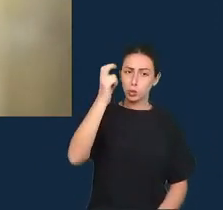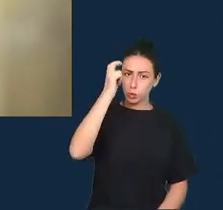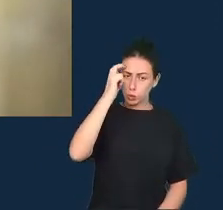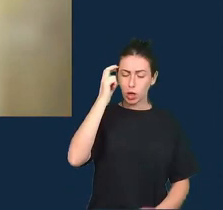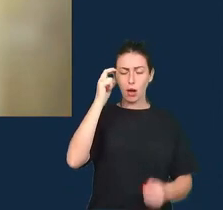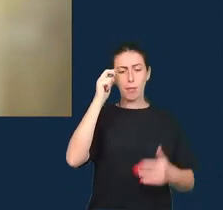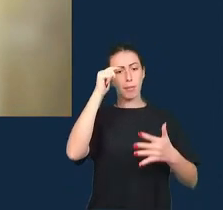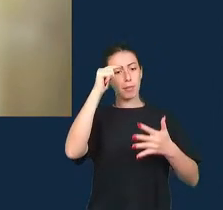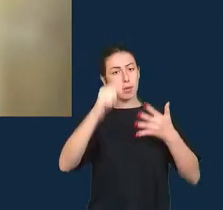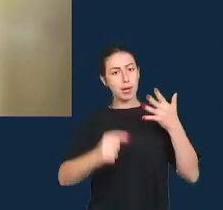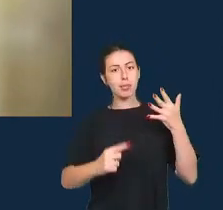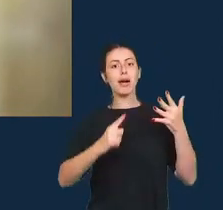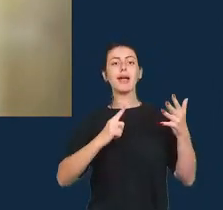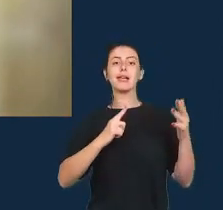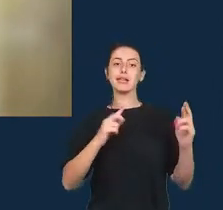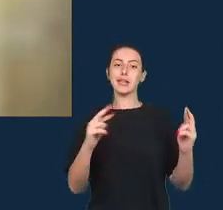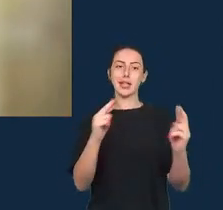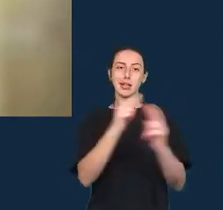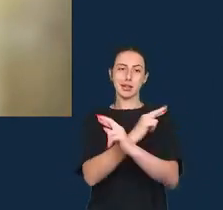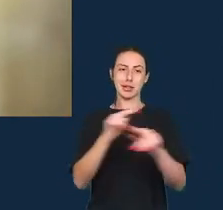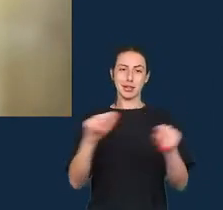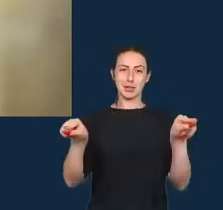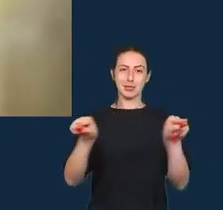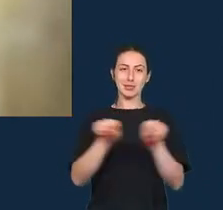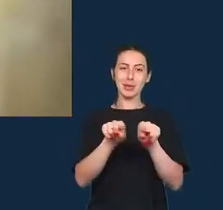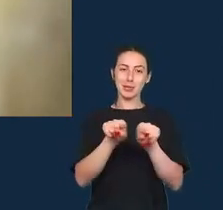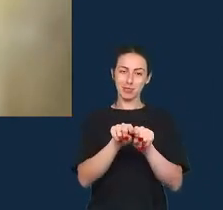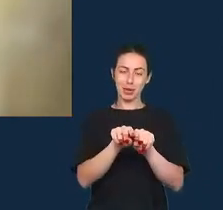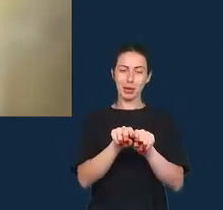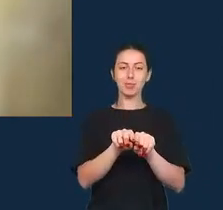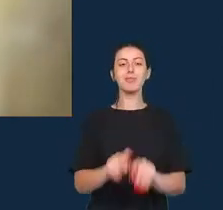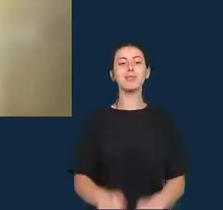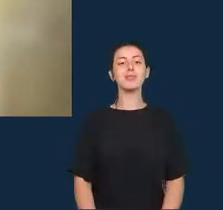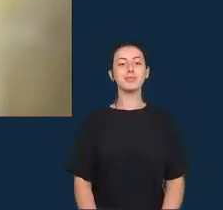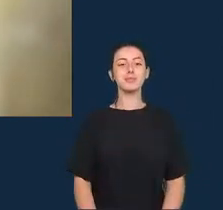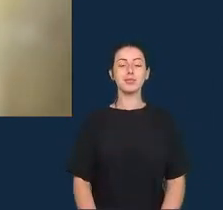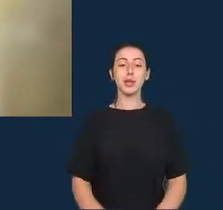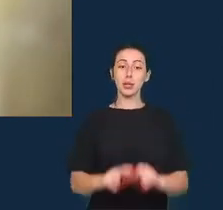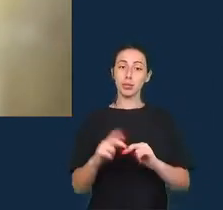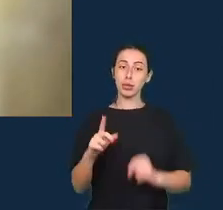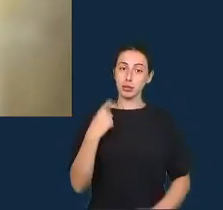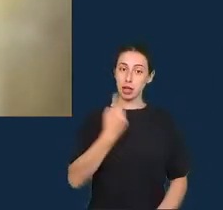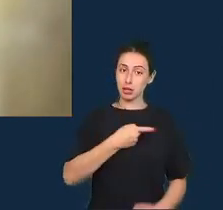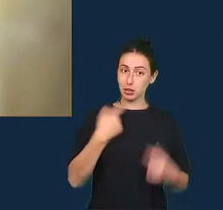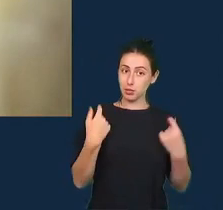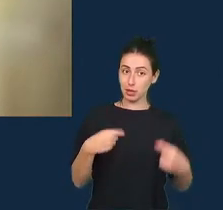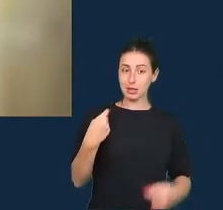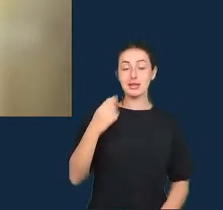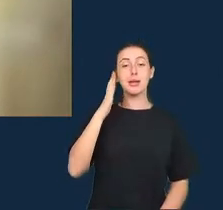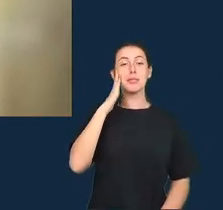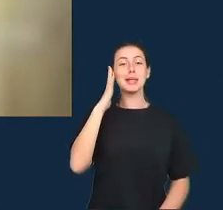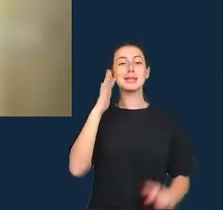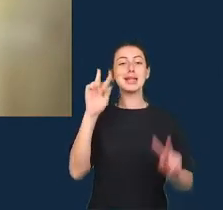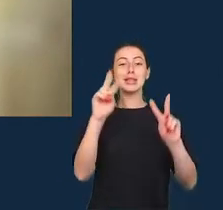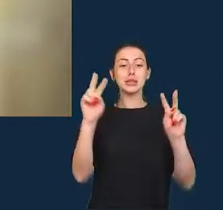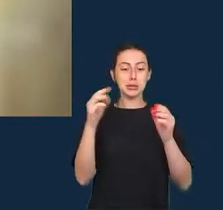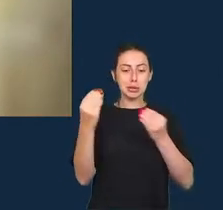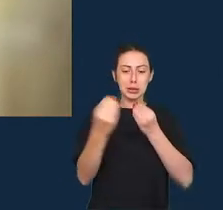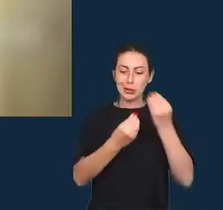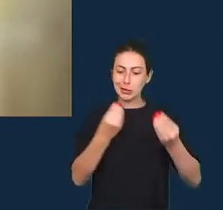que é mais um ponto de partida para a gente pensar sobre a relatividade dos dados não somente